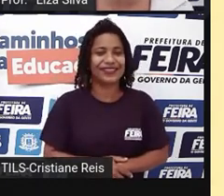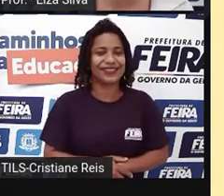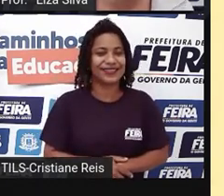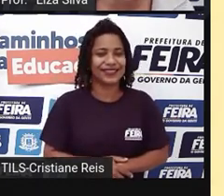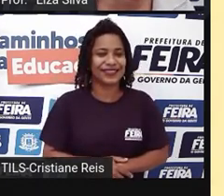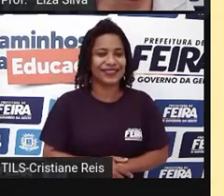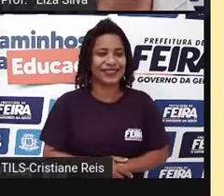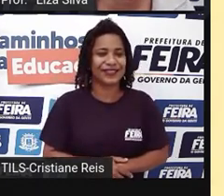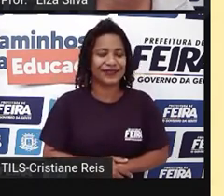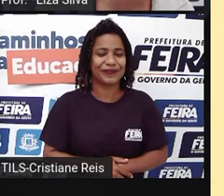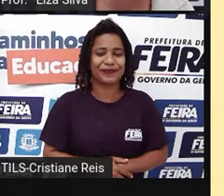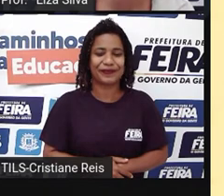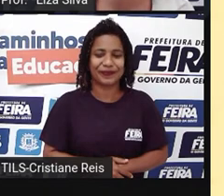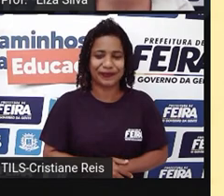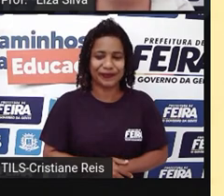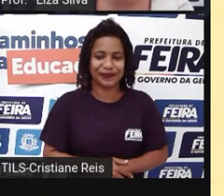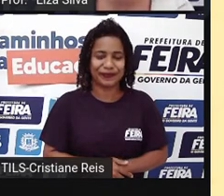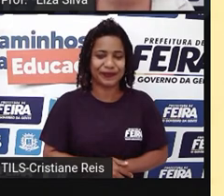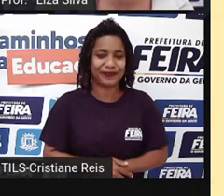Calcanhoto.